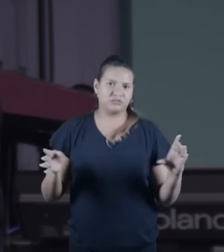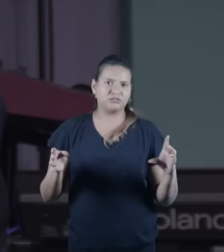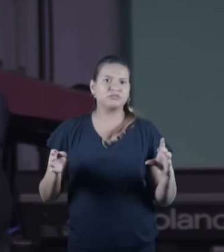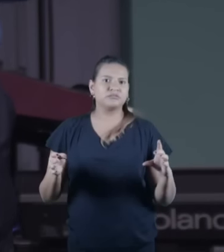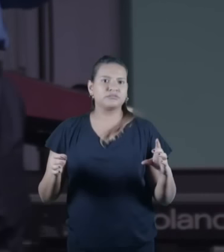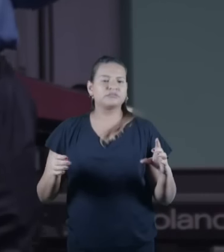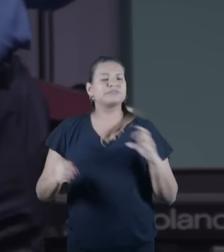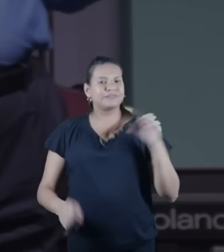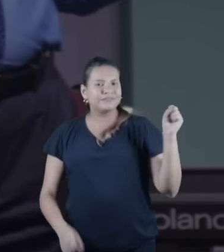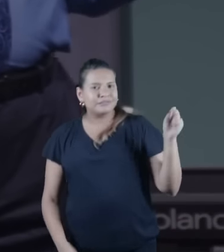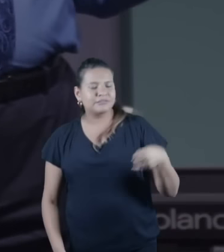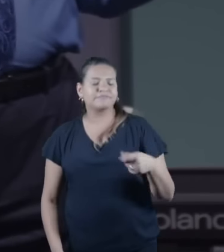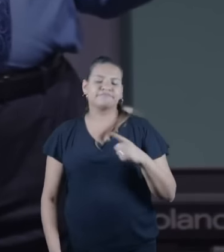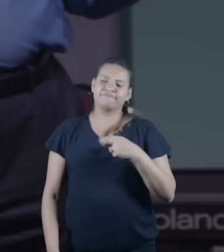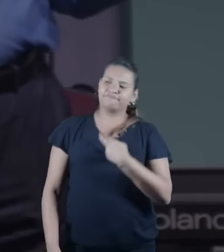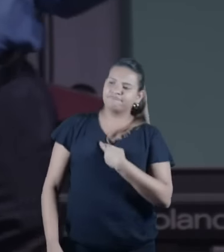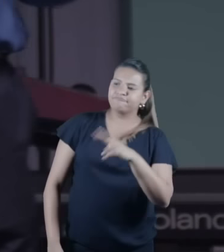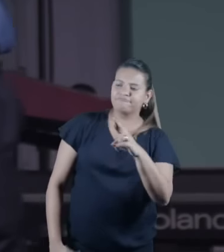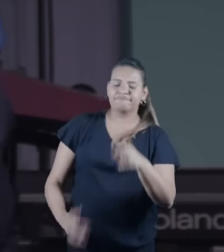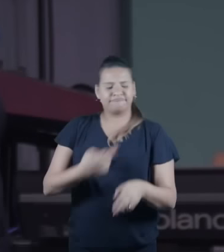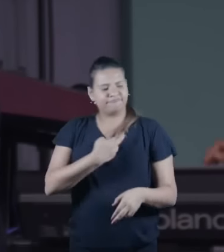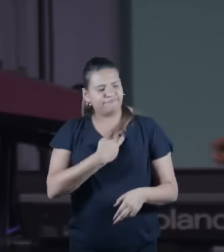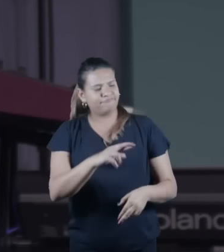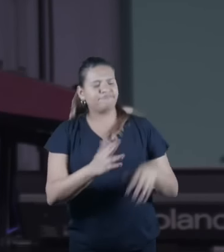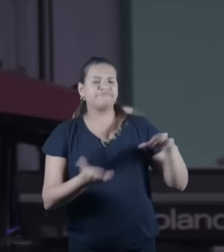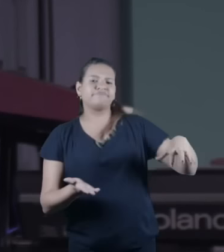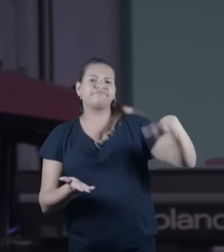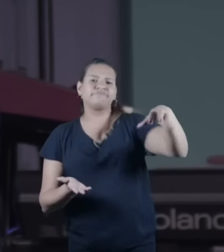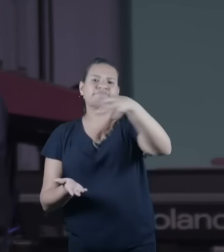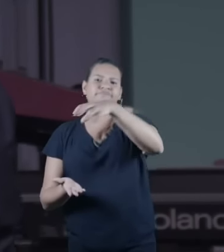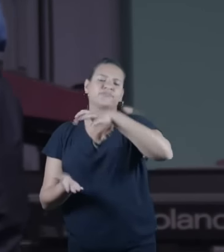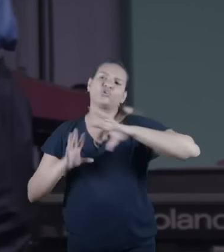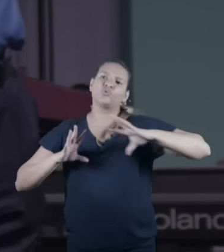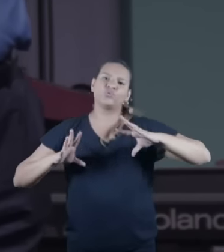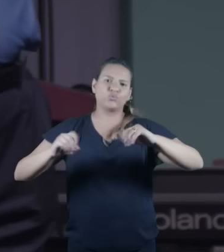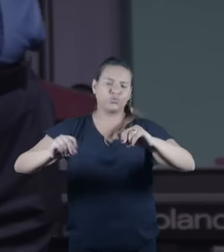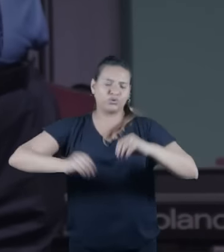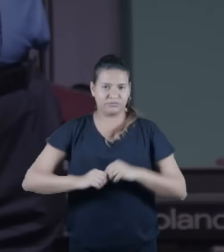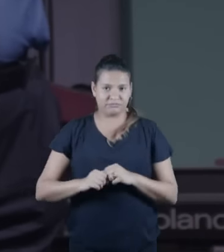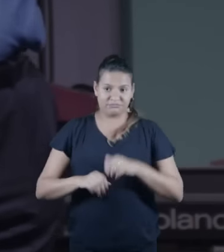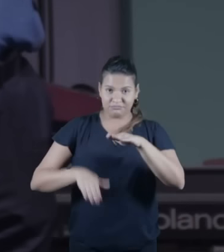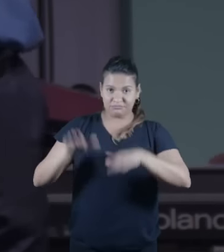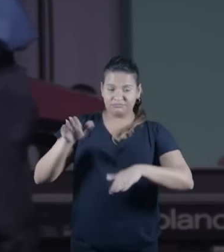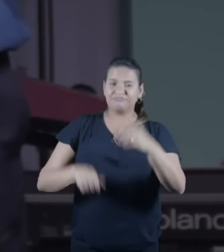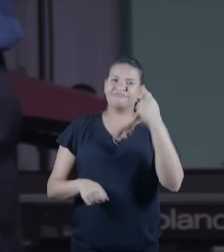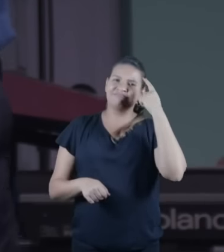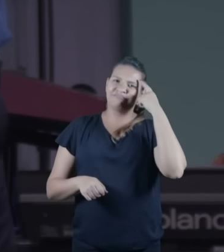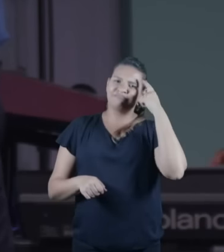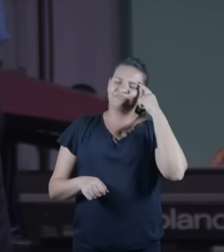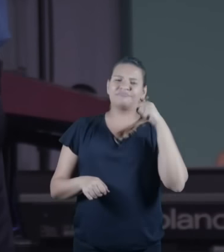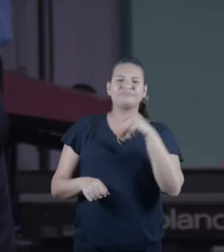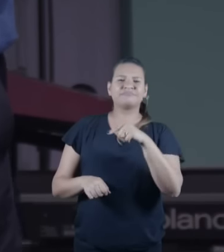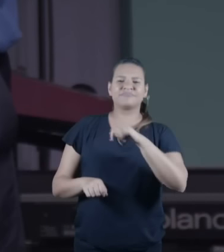existem todas as religiões lá e no entanto o mundo olha para os judeus com